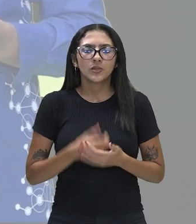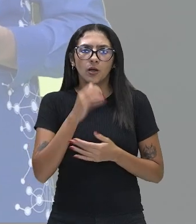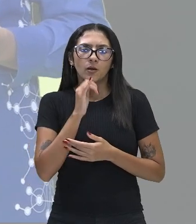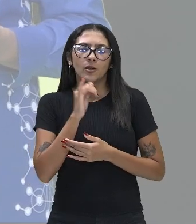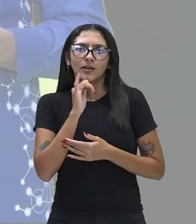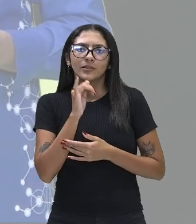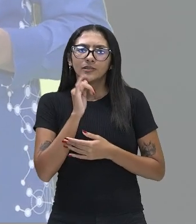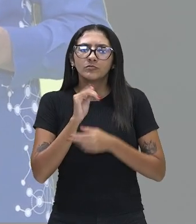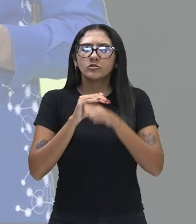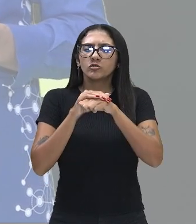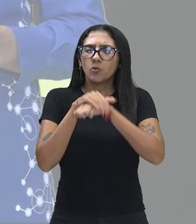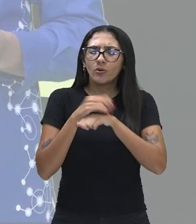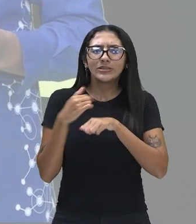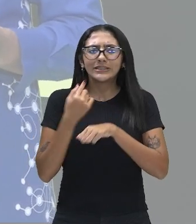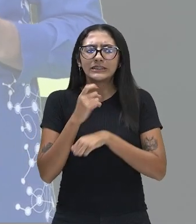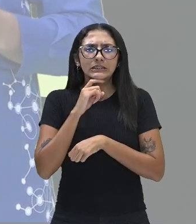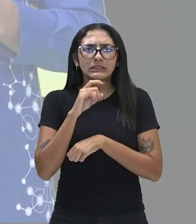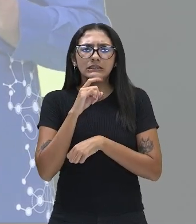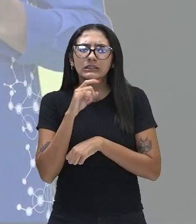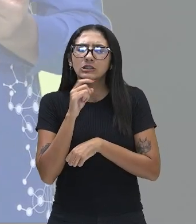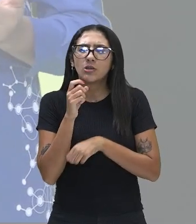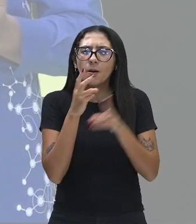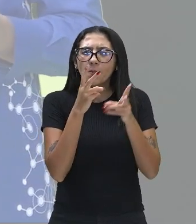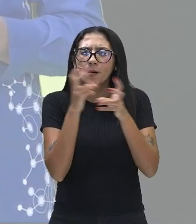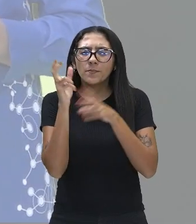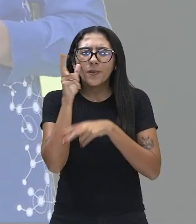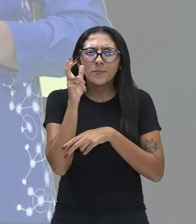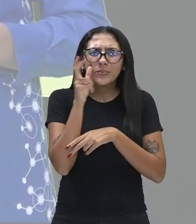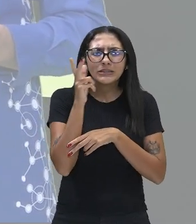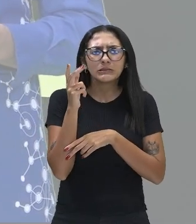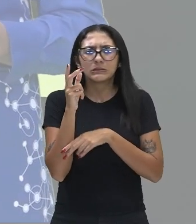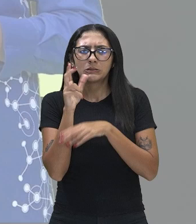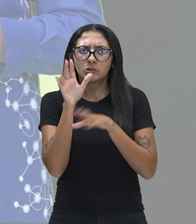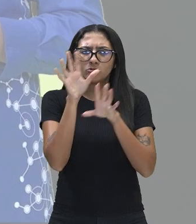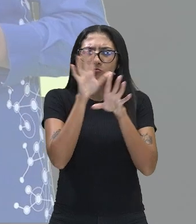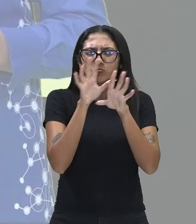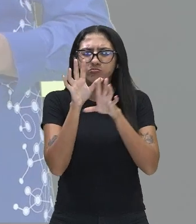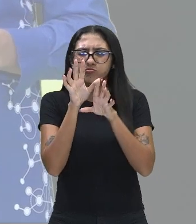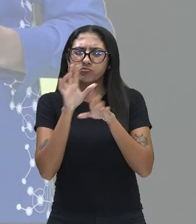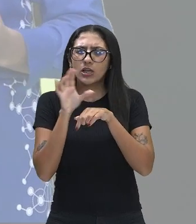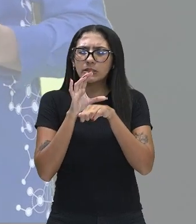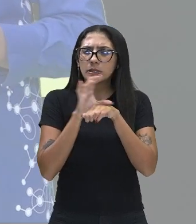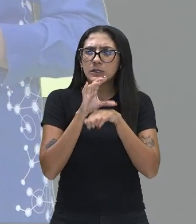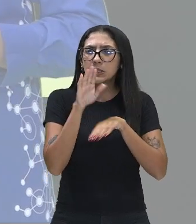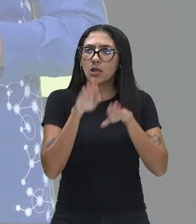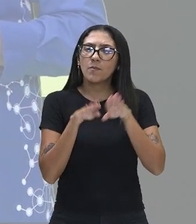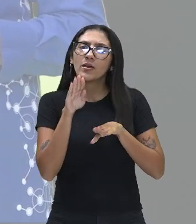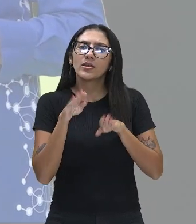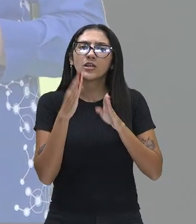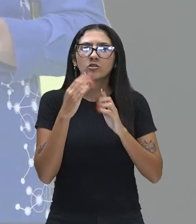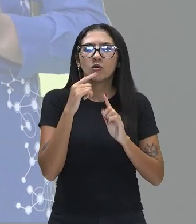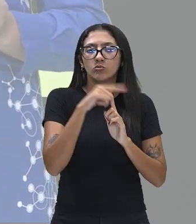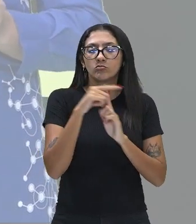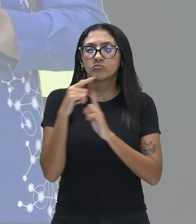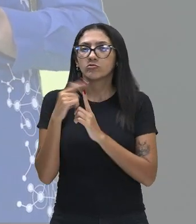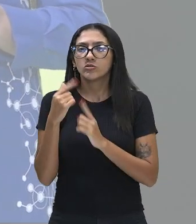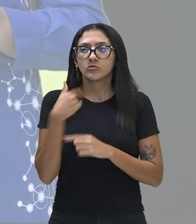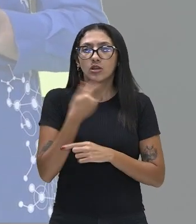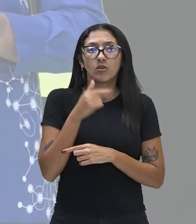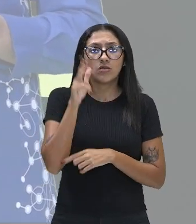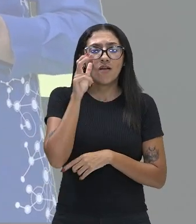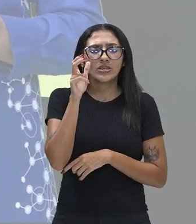capacidade de diferenciar as cores. A gente enxerga de forma muito mais cinzenta, considerando as limitações que a